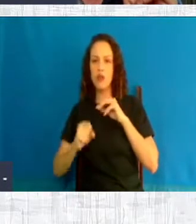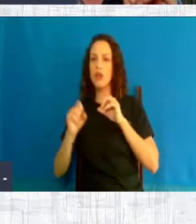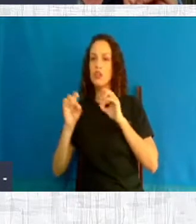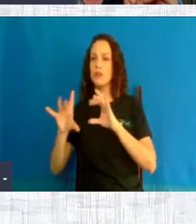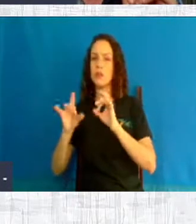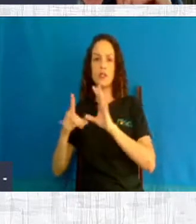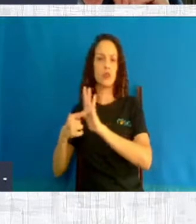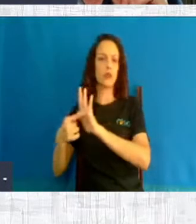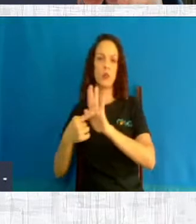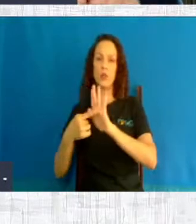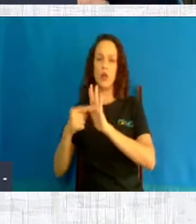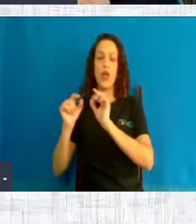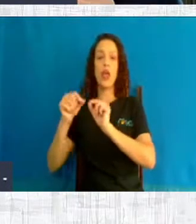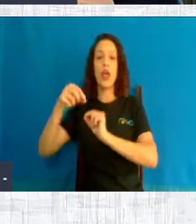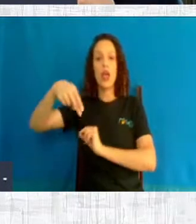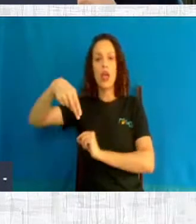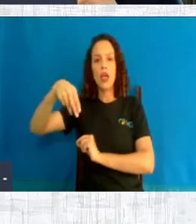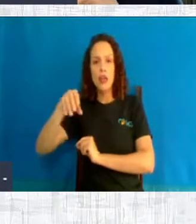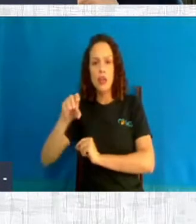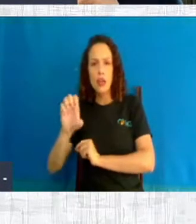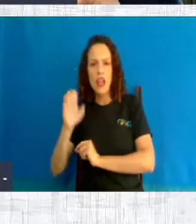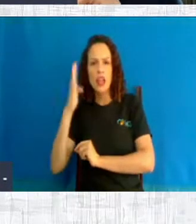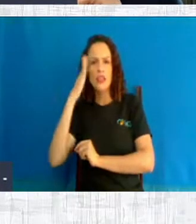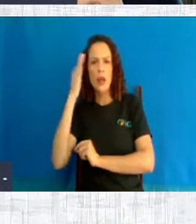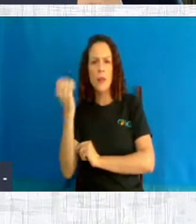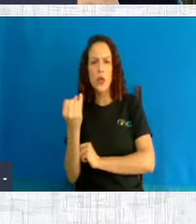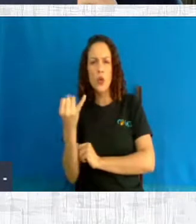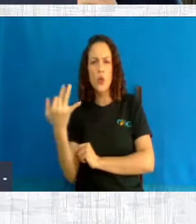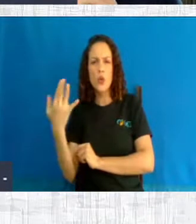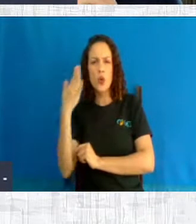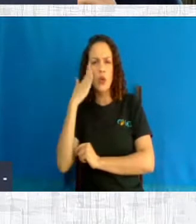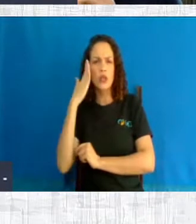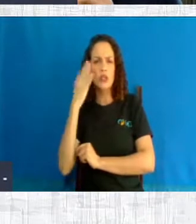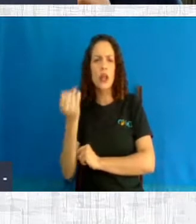NE, deu sabe quantos por ano? Quantos vocês acham que deu?